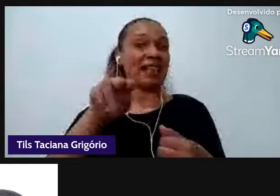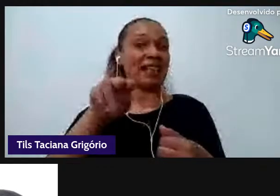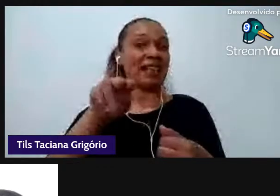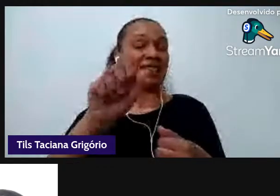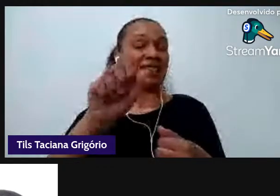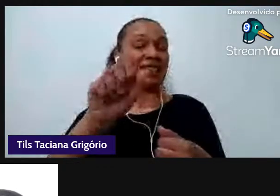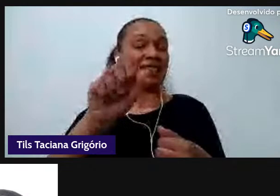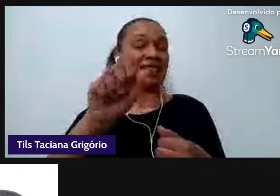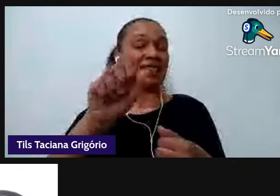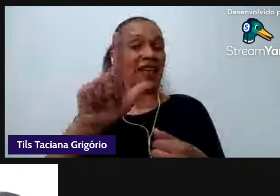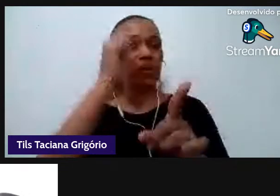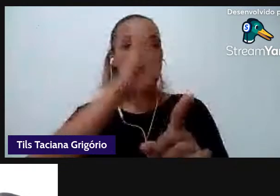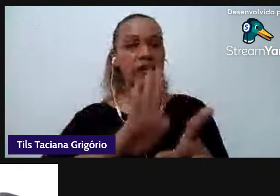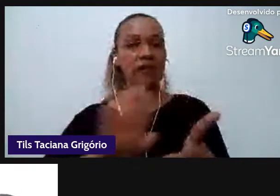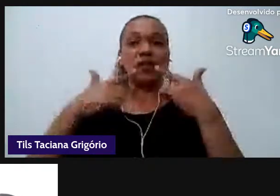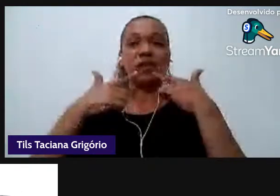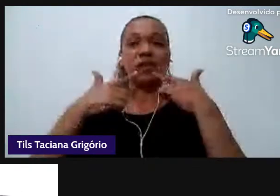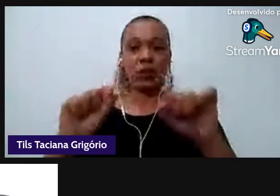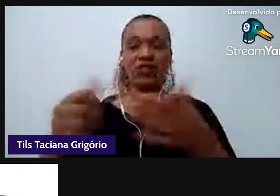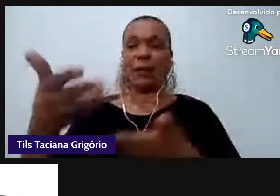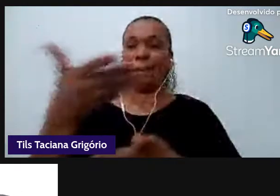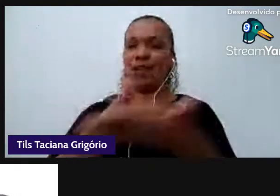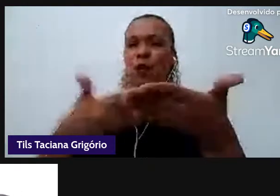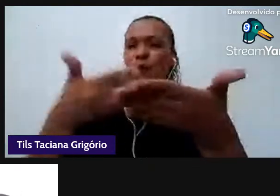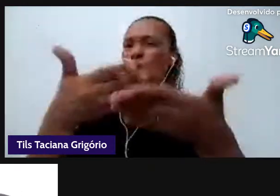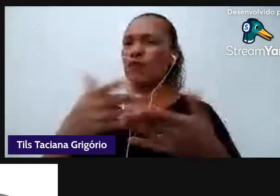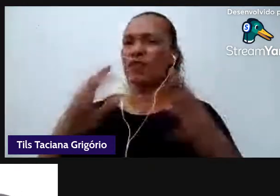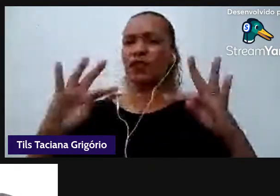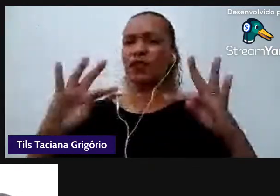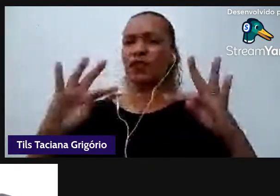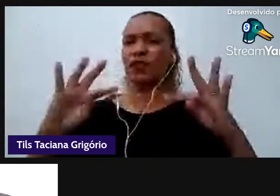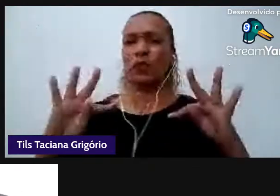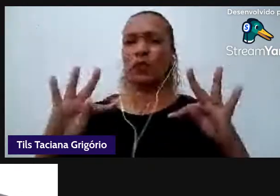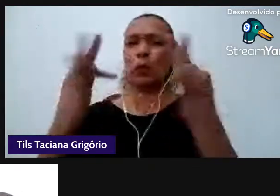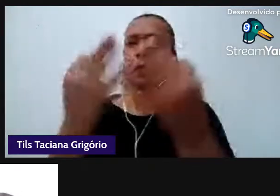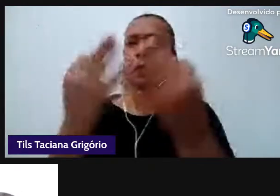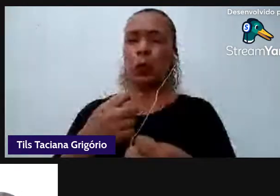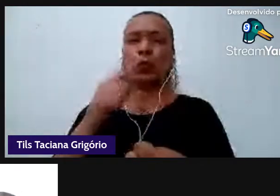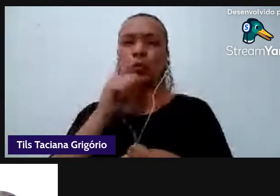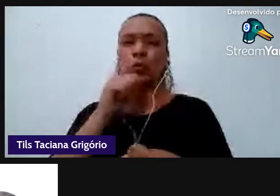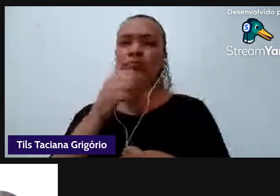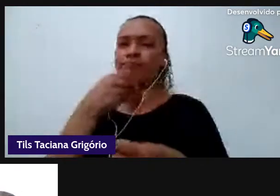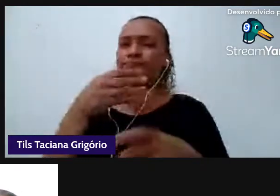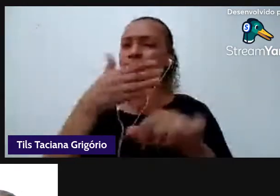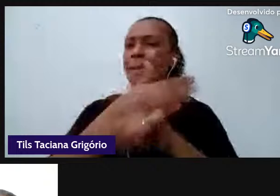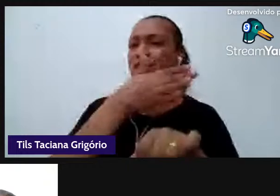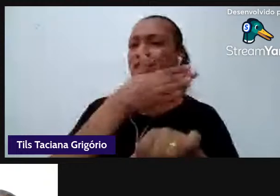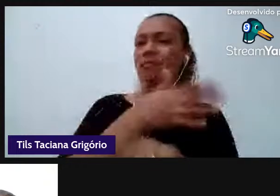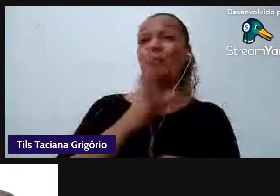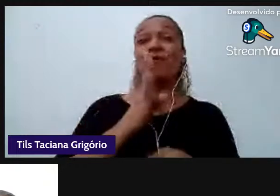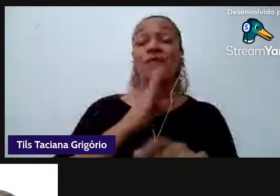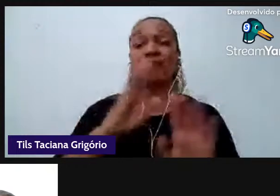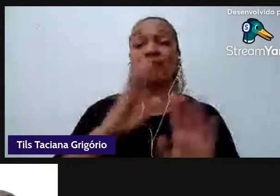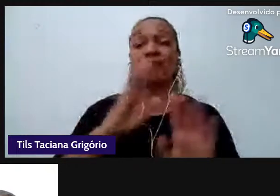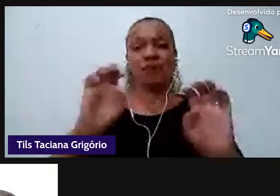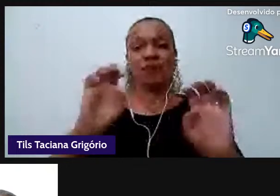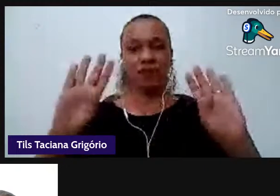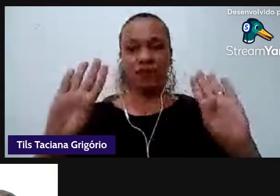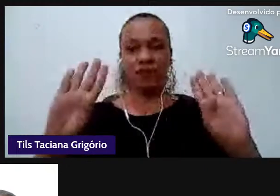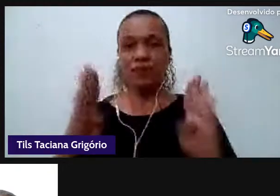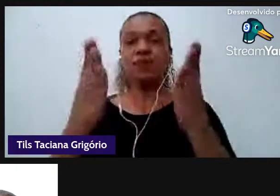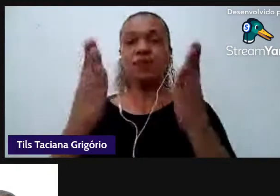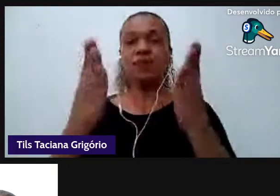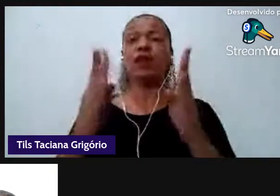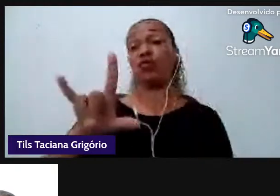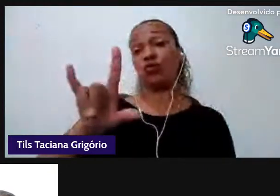a todos convido a todas a participarem e conhecerem um pouquinho desse evento no Instagram do grupo GEDEAL no